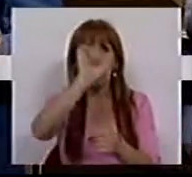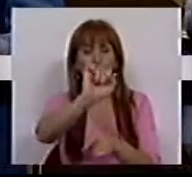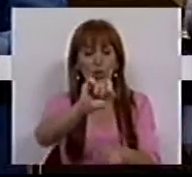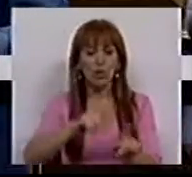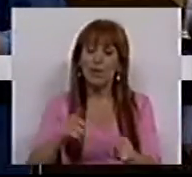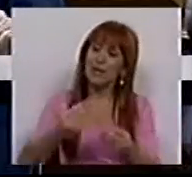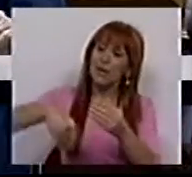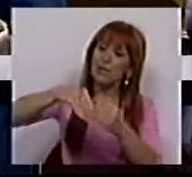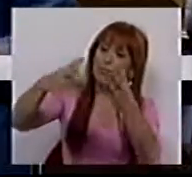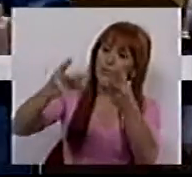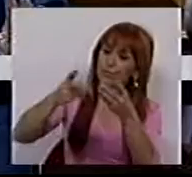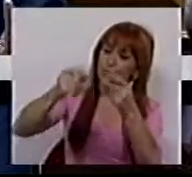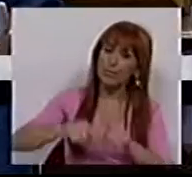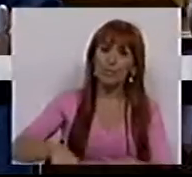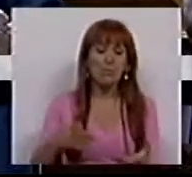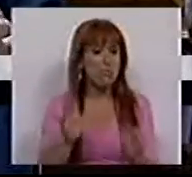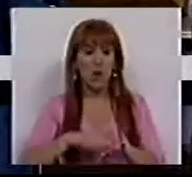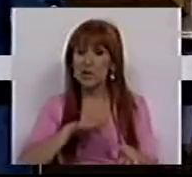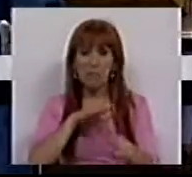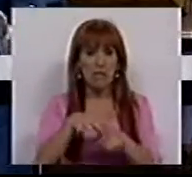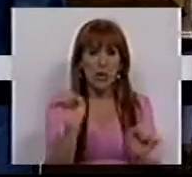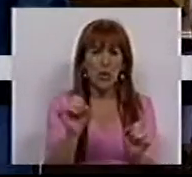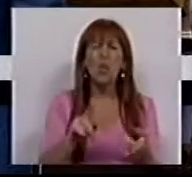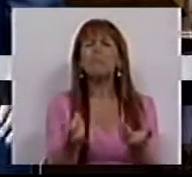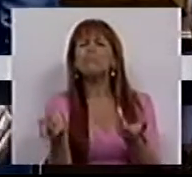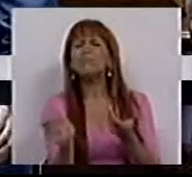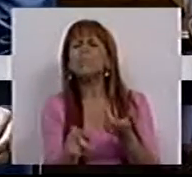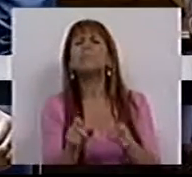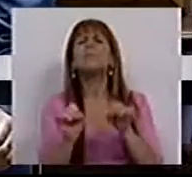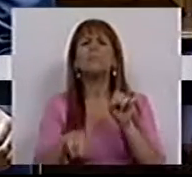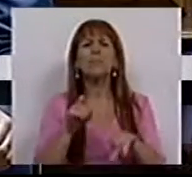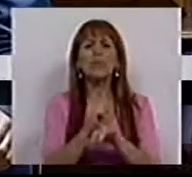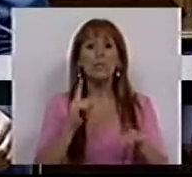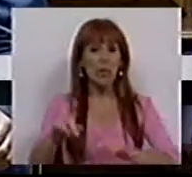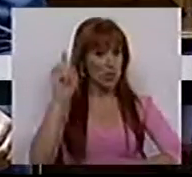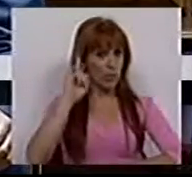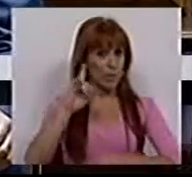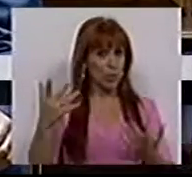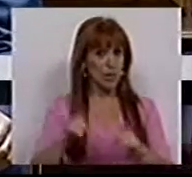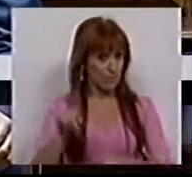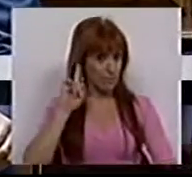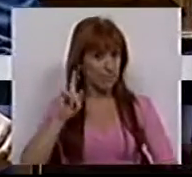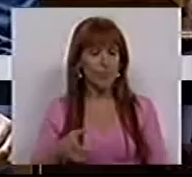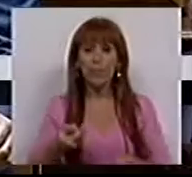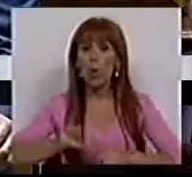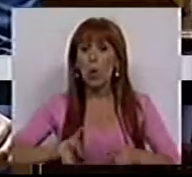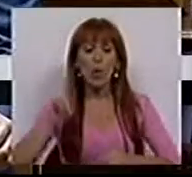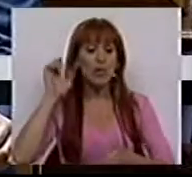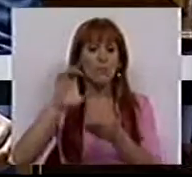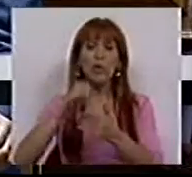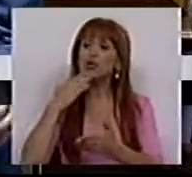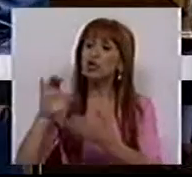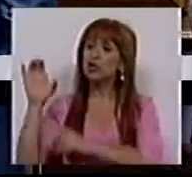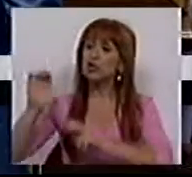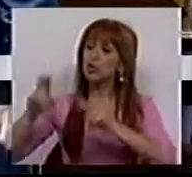compensar contabilisticamente e por isso não ter impacto, o que é que está de facto em causa? Porque estes valores são relevantes. Qual é o montante do